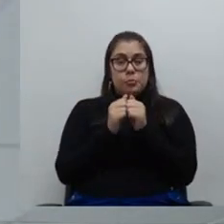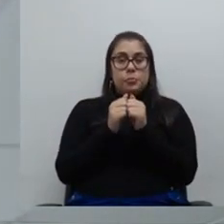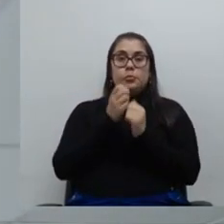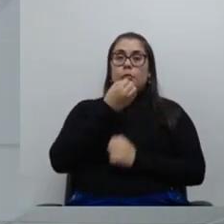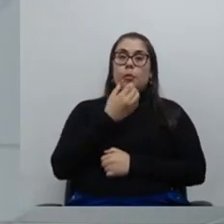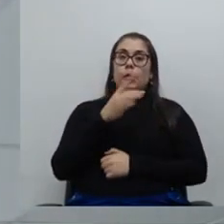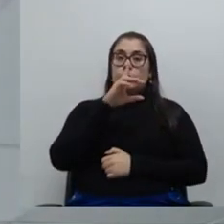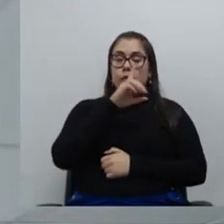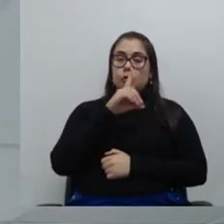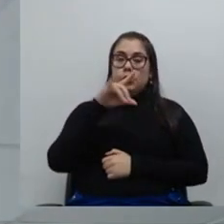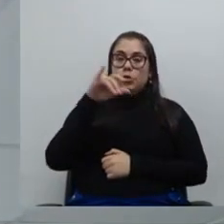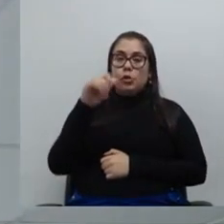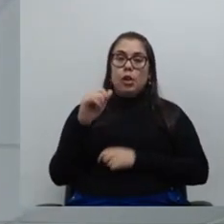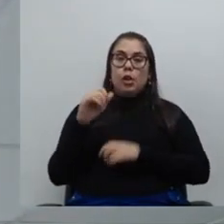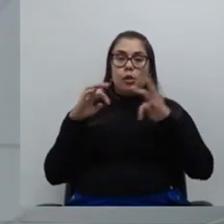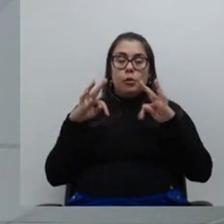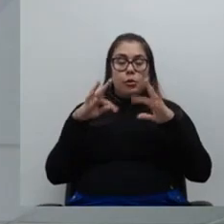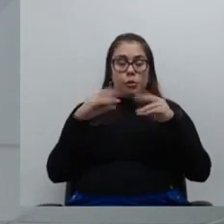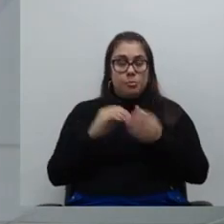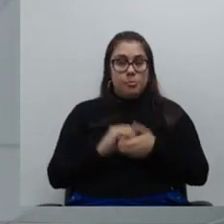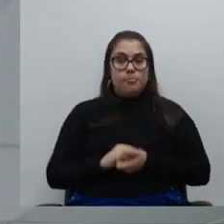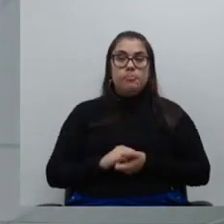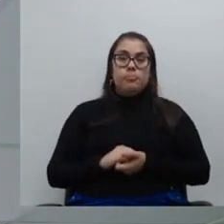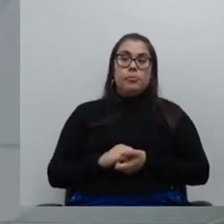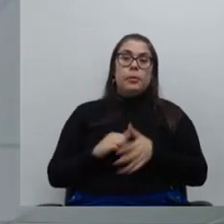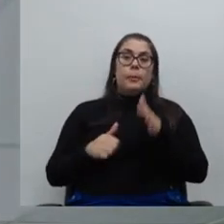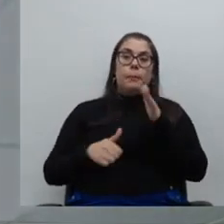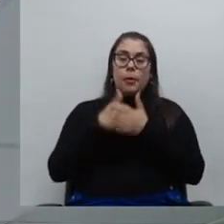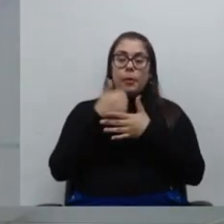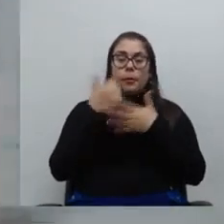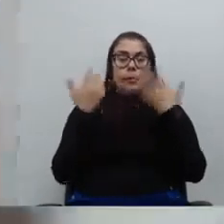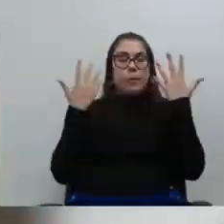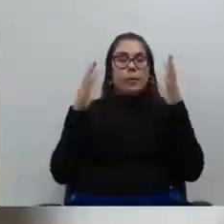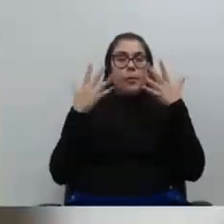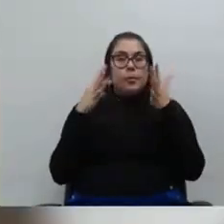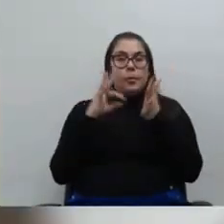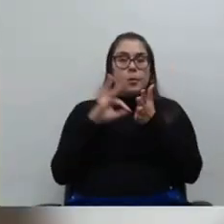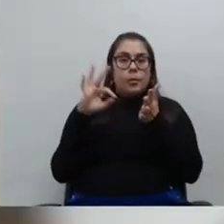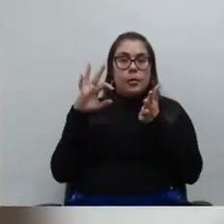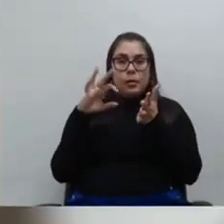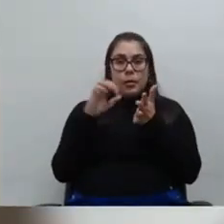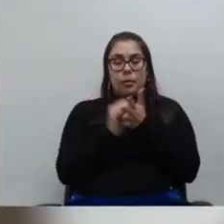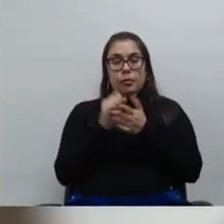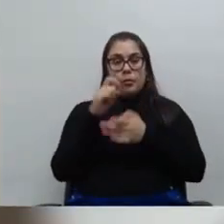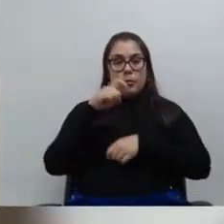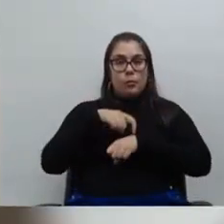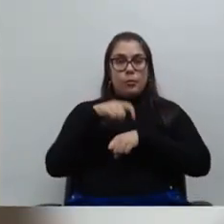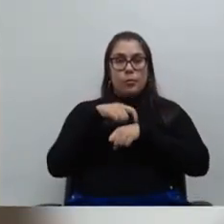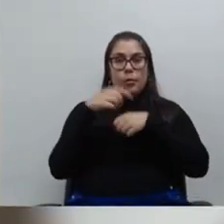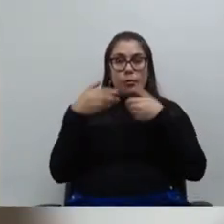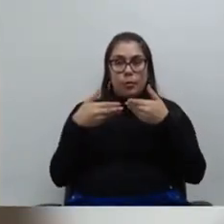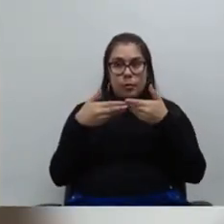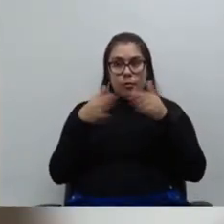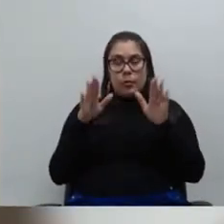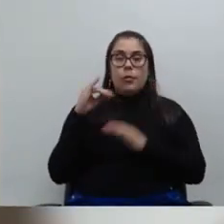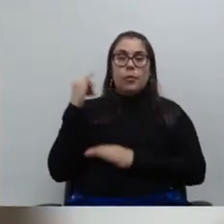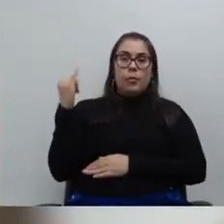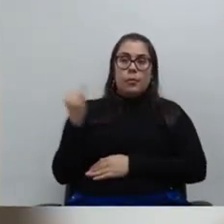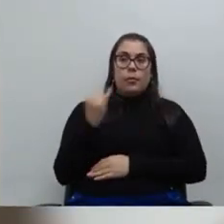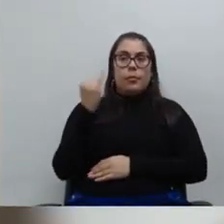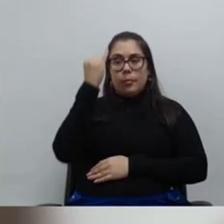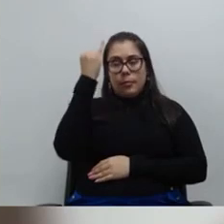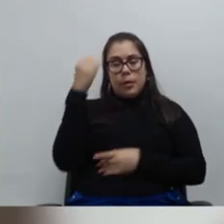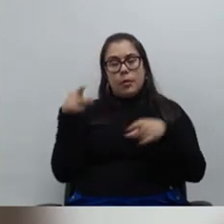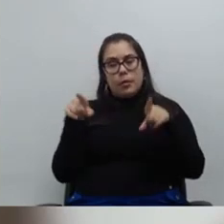Senhoras conselheiras, senhores conselheiros, primeiramente, parabenizando os inscritos no momento aberto, de extrema relevância, e